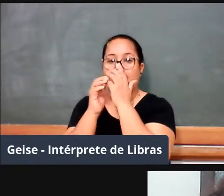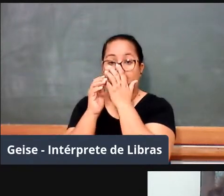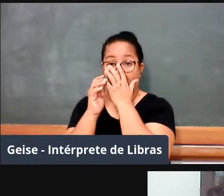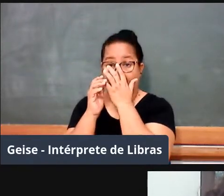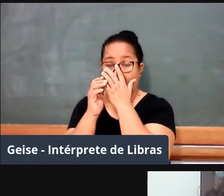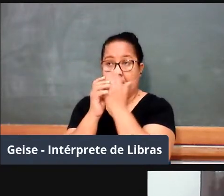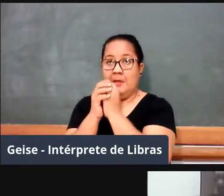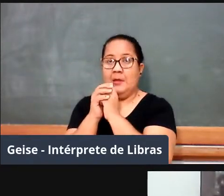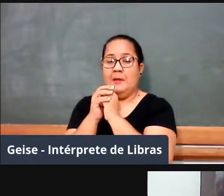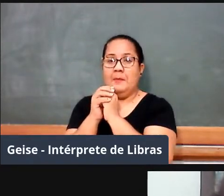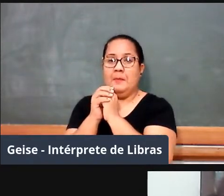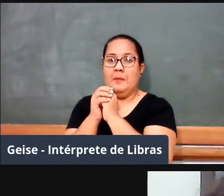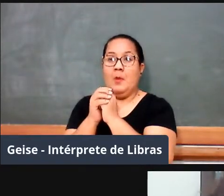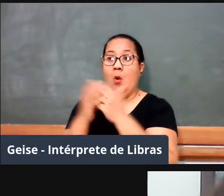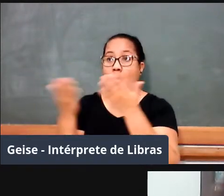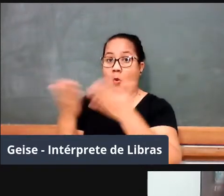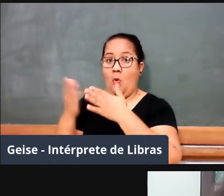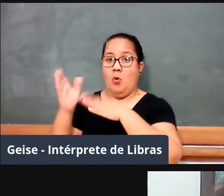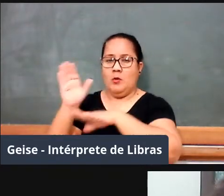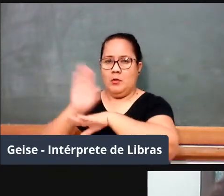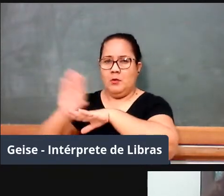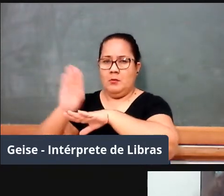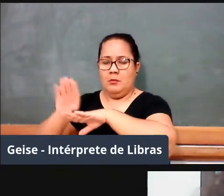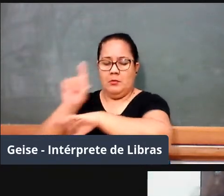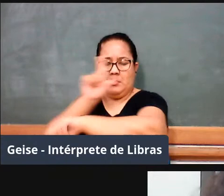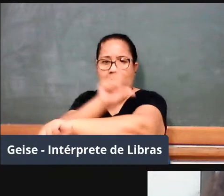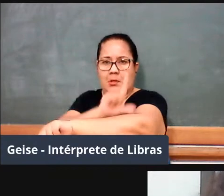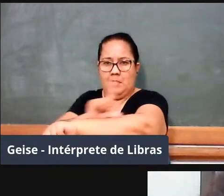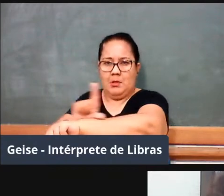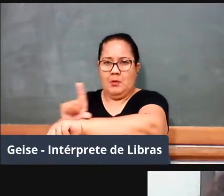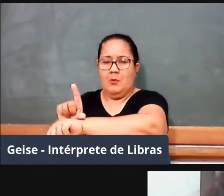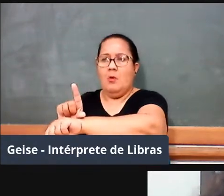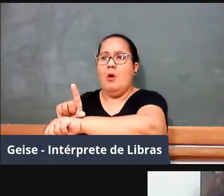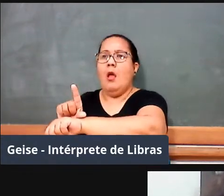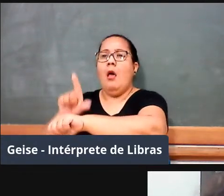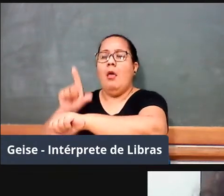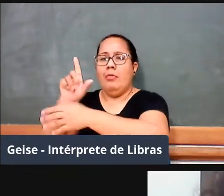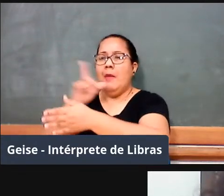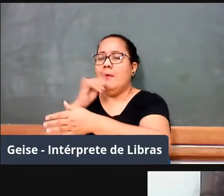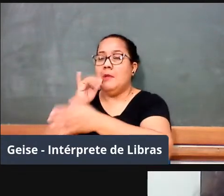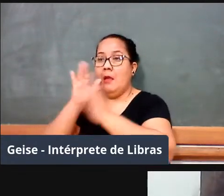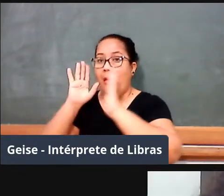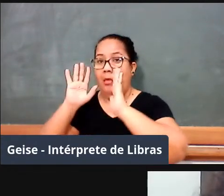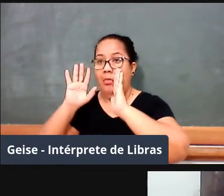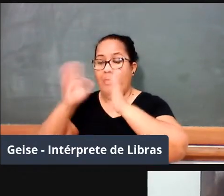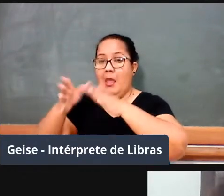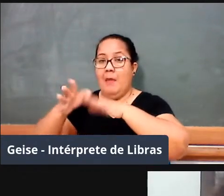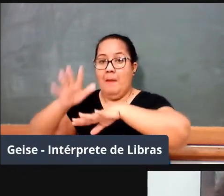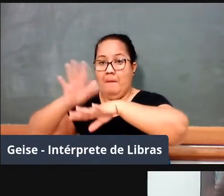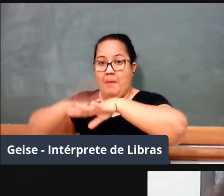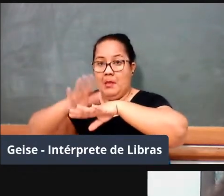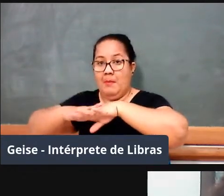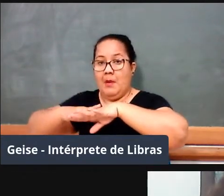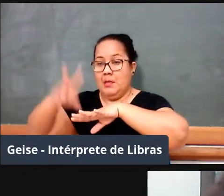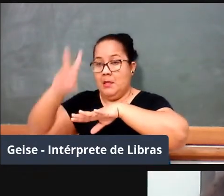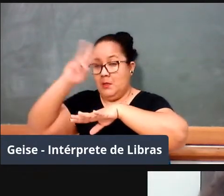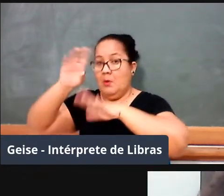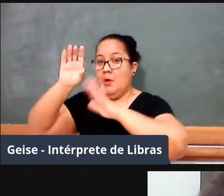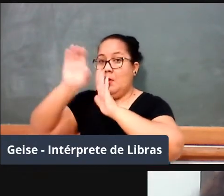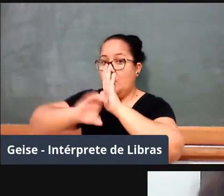atualmente, nos cursos de licenciatura, se trabalha com essa abordagem, a história do ensino e o currículo,